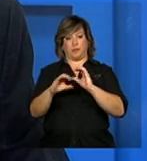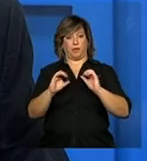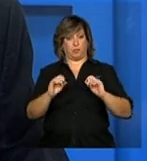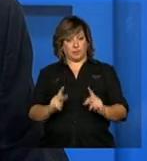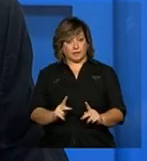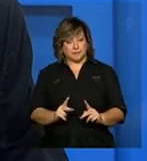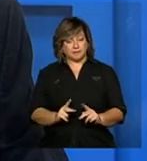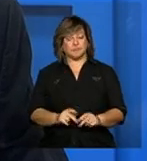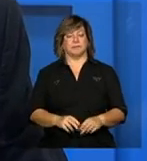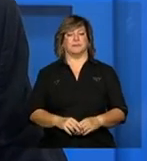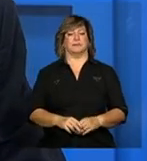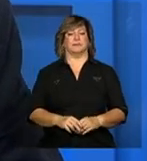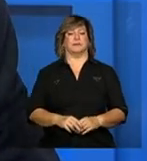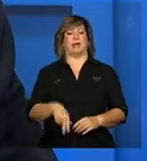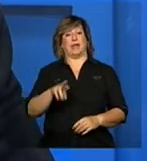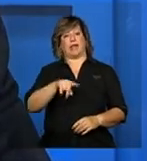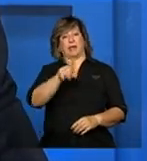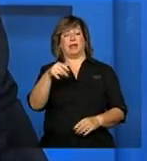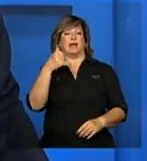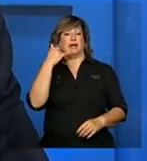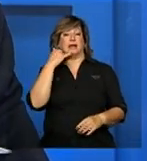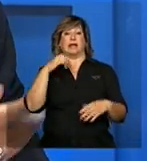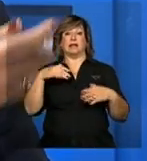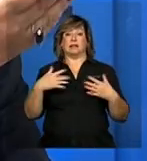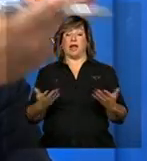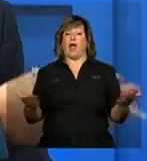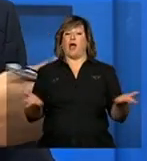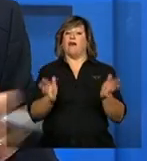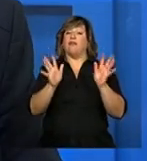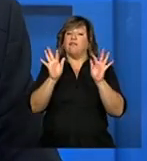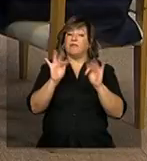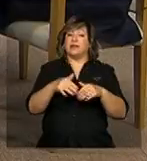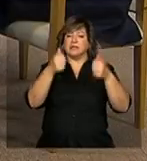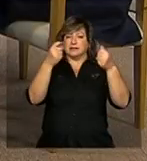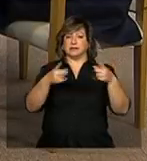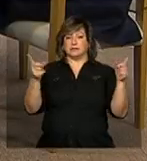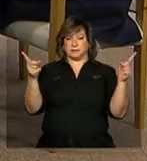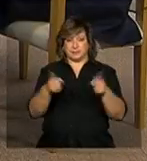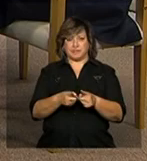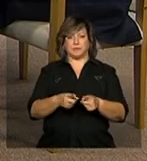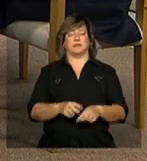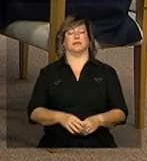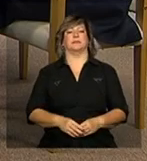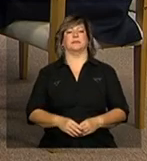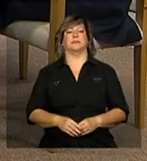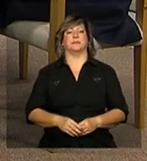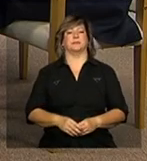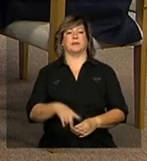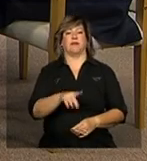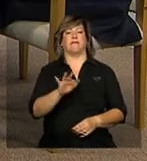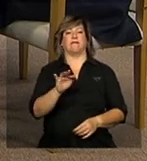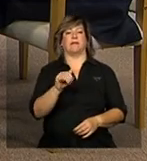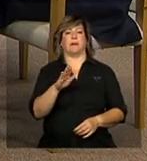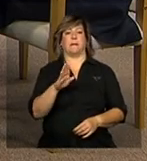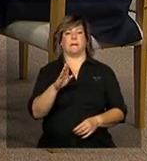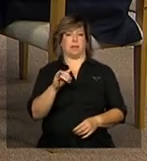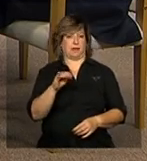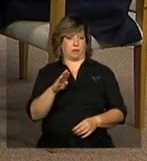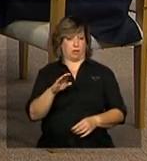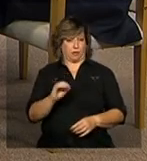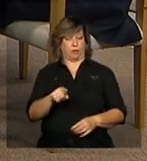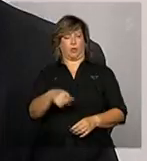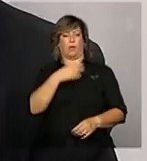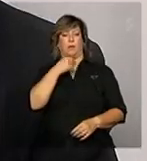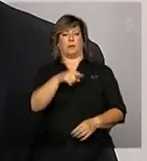ligou né vamos às considerações finais Fábio por favor gostaria de realmente de